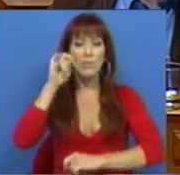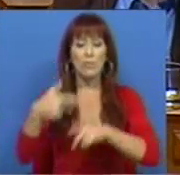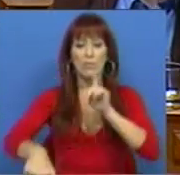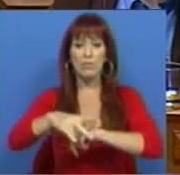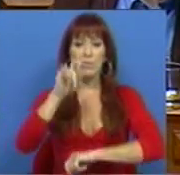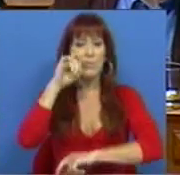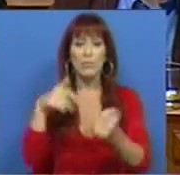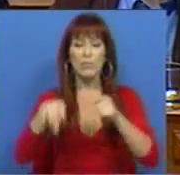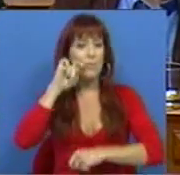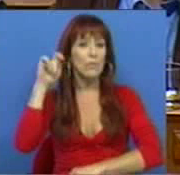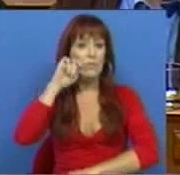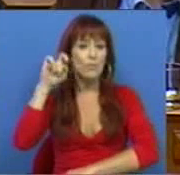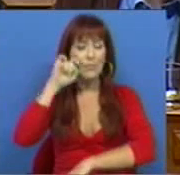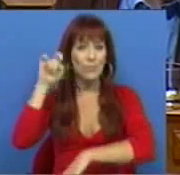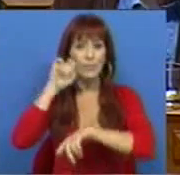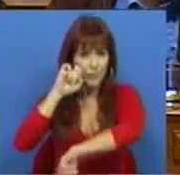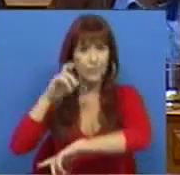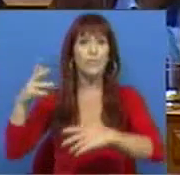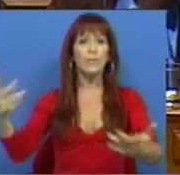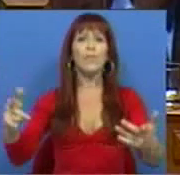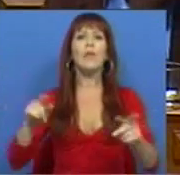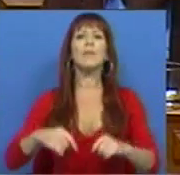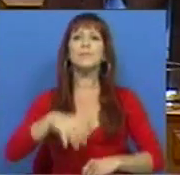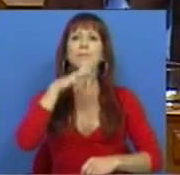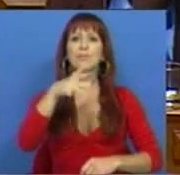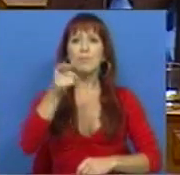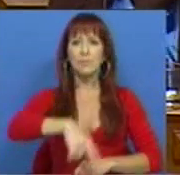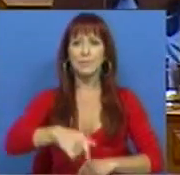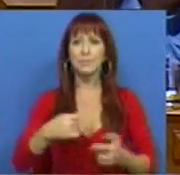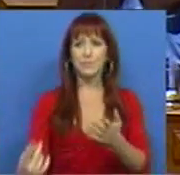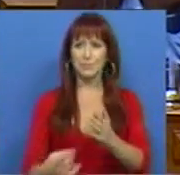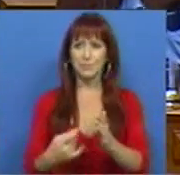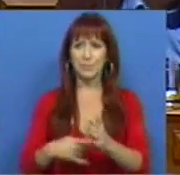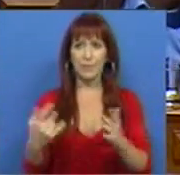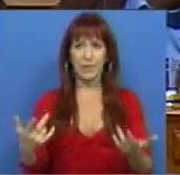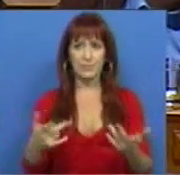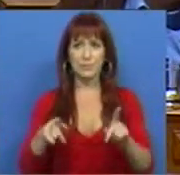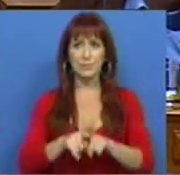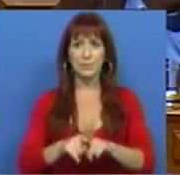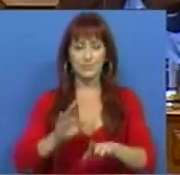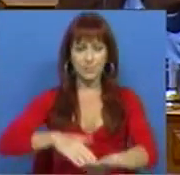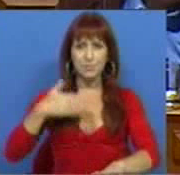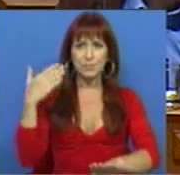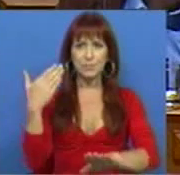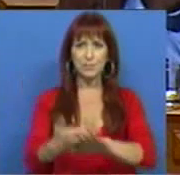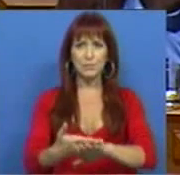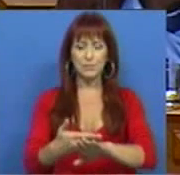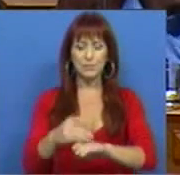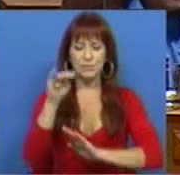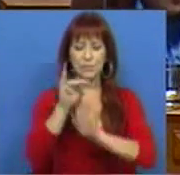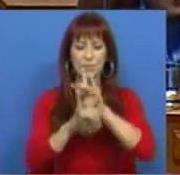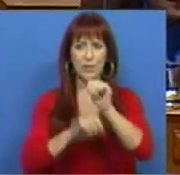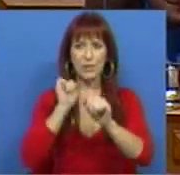seguro, seguro, seguro, seguro. Reafirmamos a necessidade do reforço dos